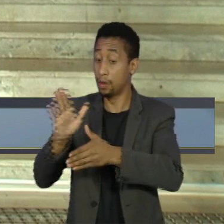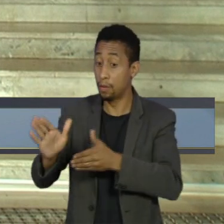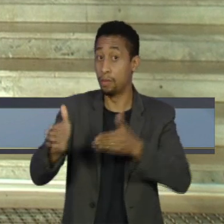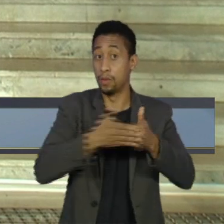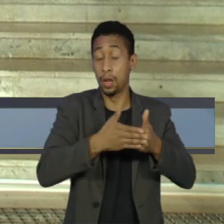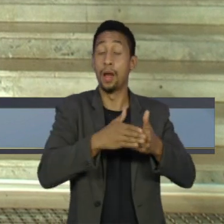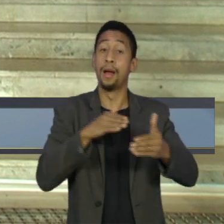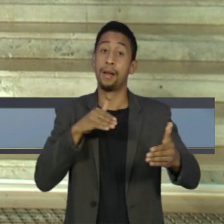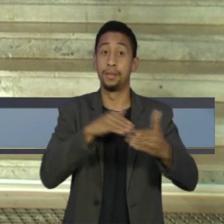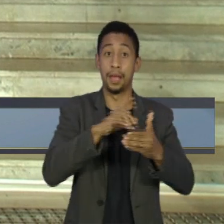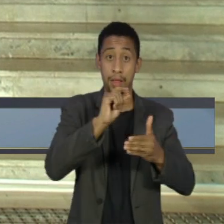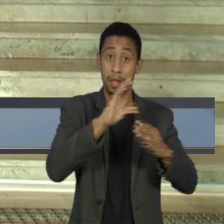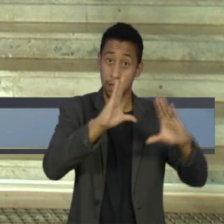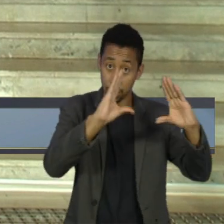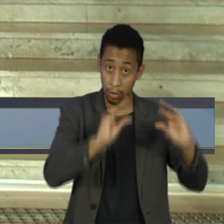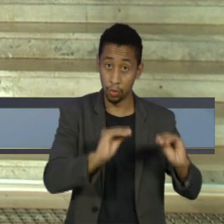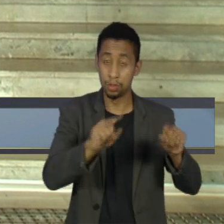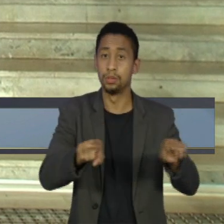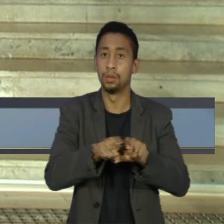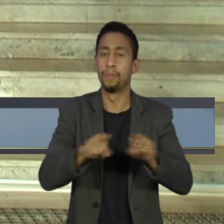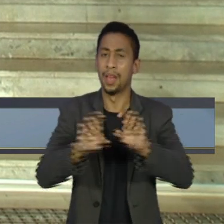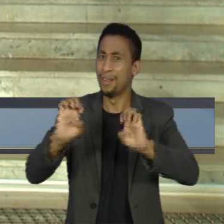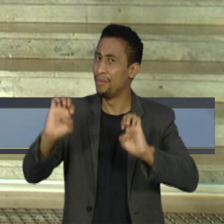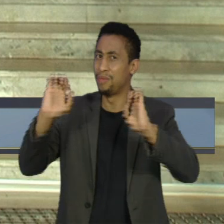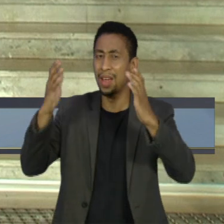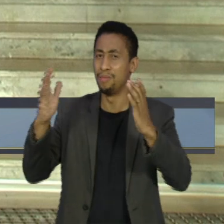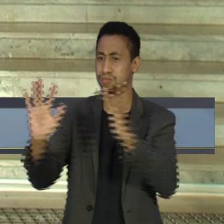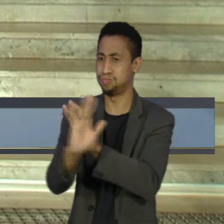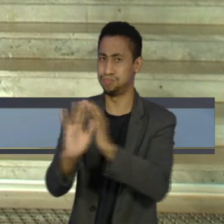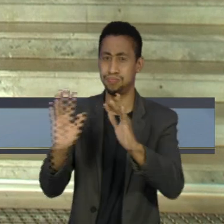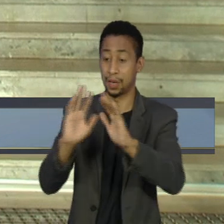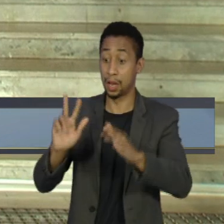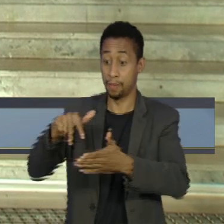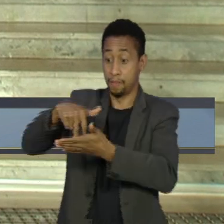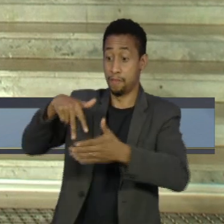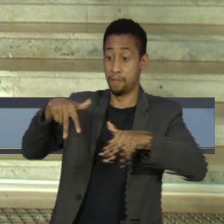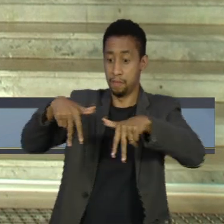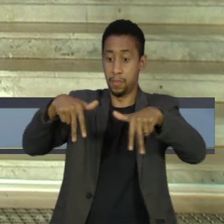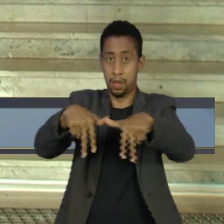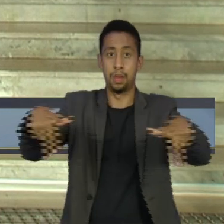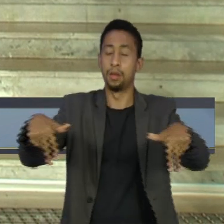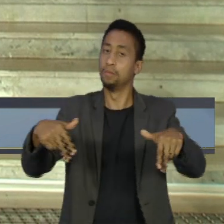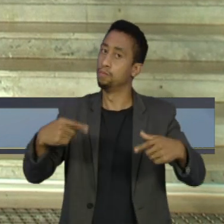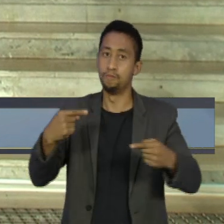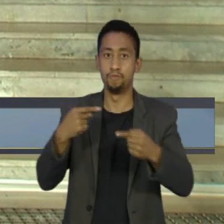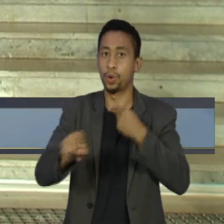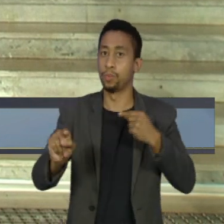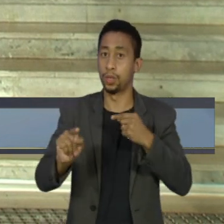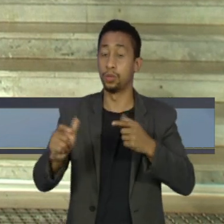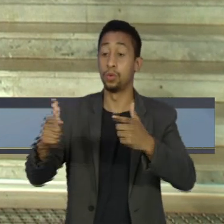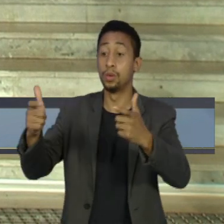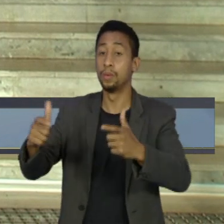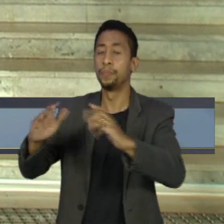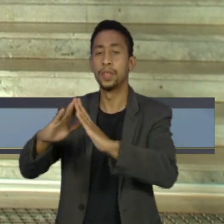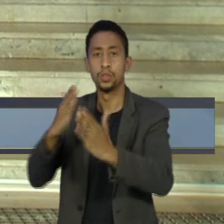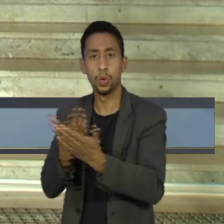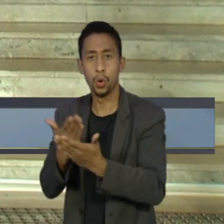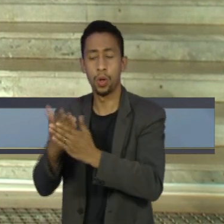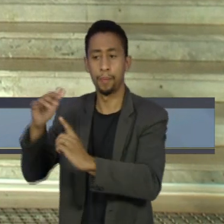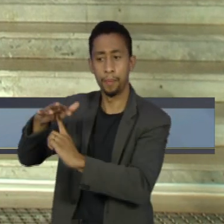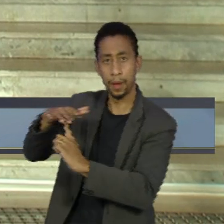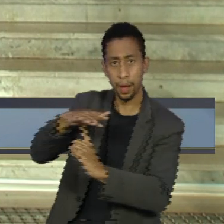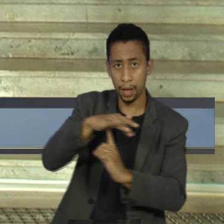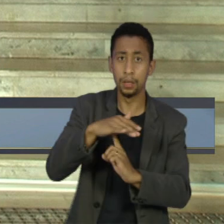10 da noite e proibição de eventos com o público em pé. Escolas e espaços culturais de lazer, como parques,